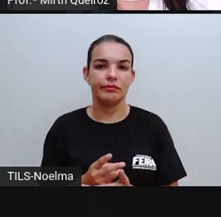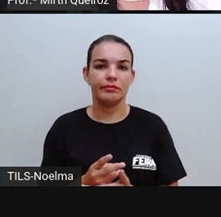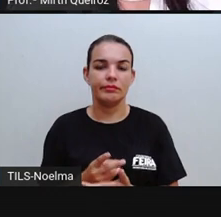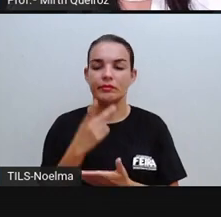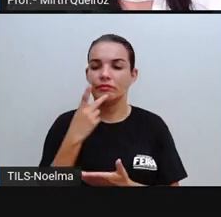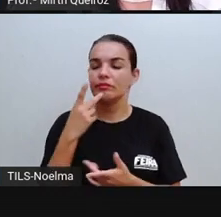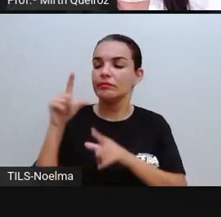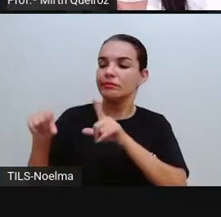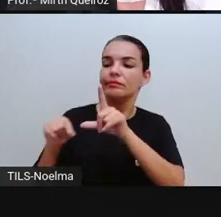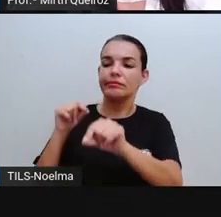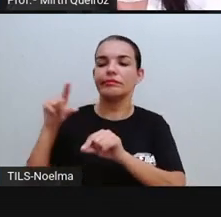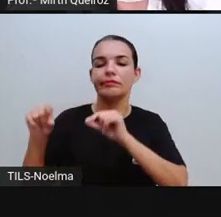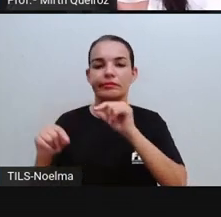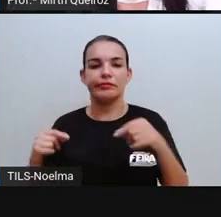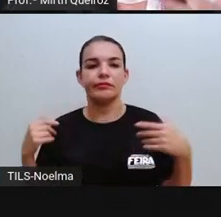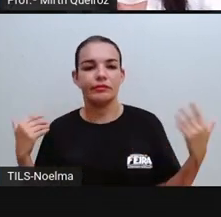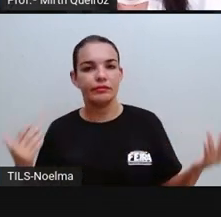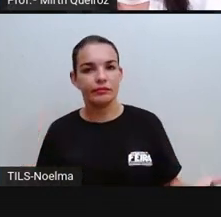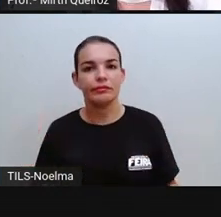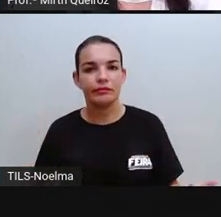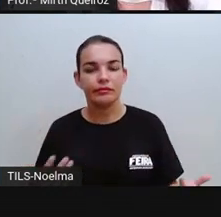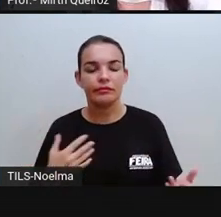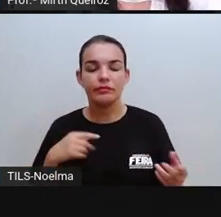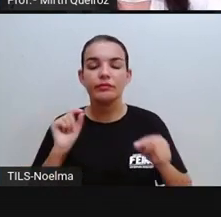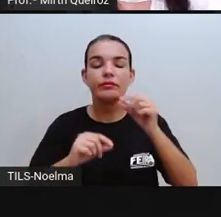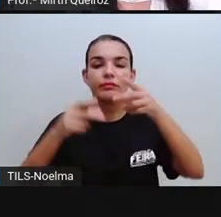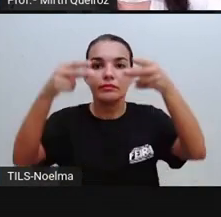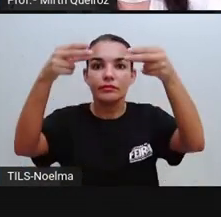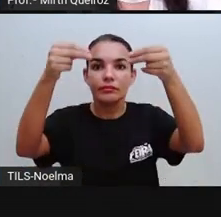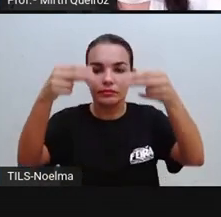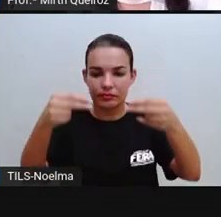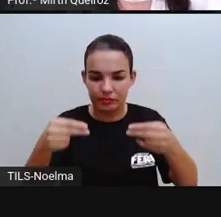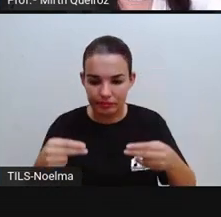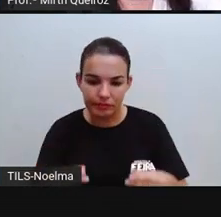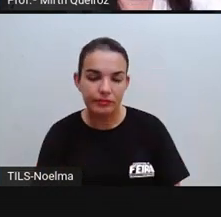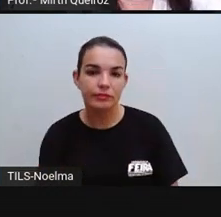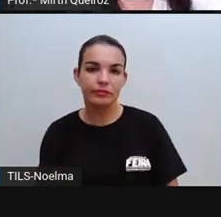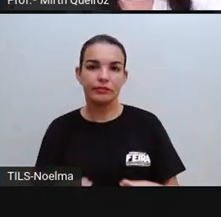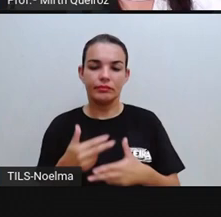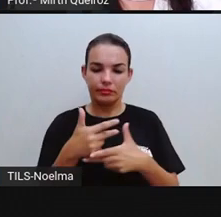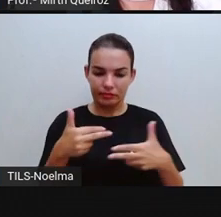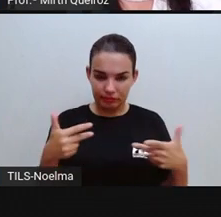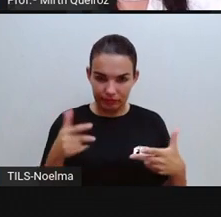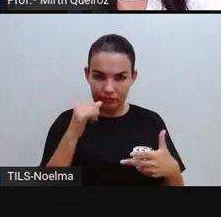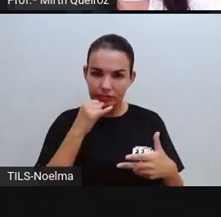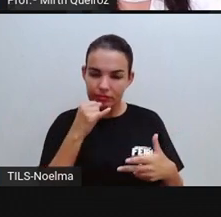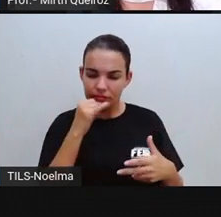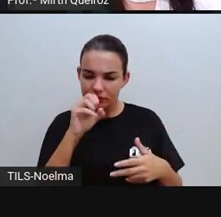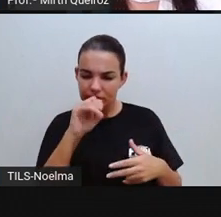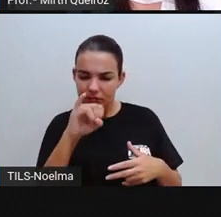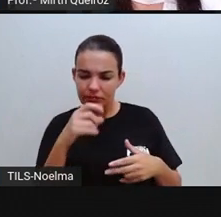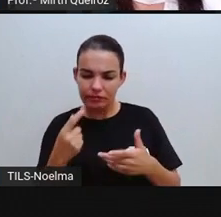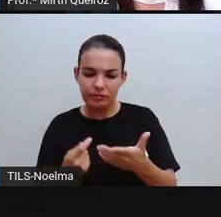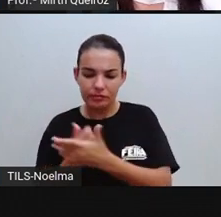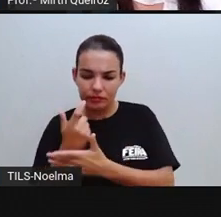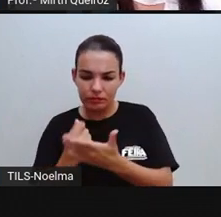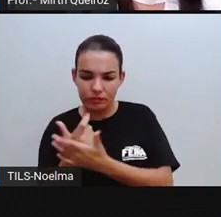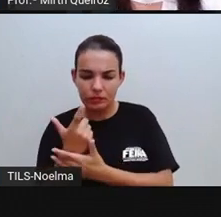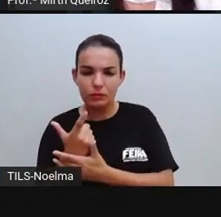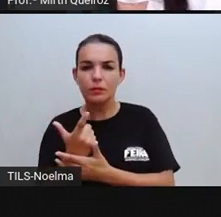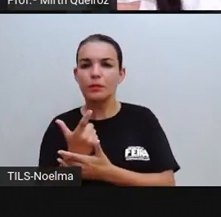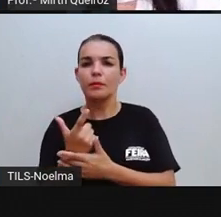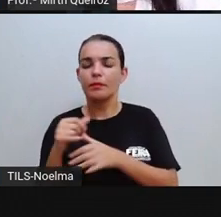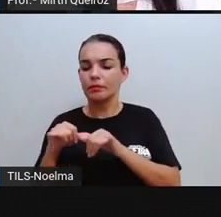eles vão preencher o sistema e eles têm que discriminar o produto, discriminar o que vai fazer um